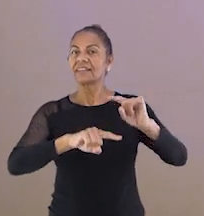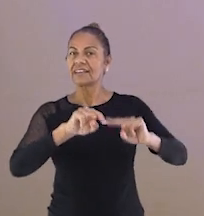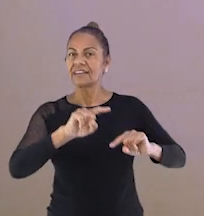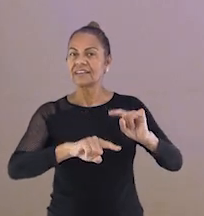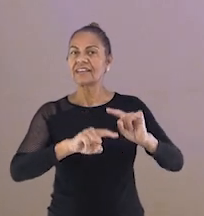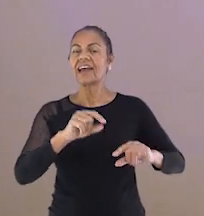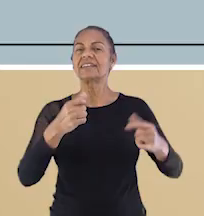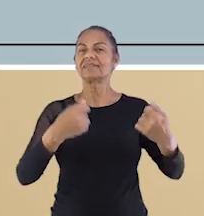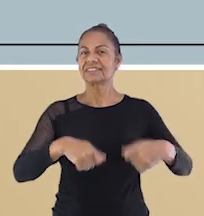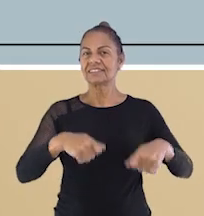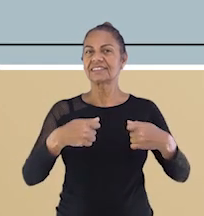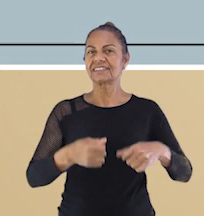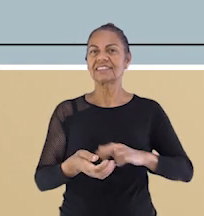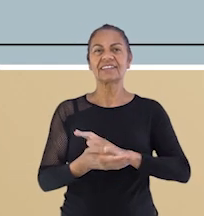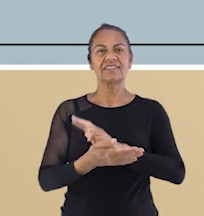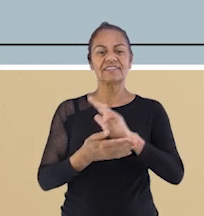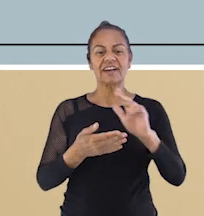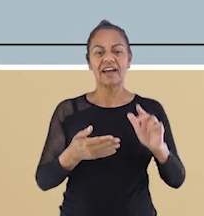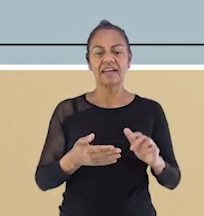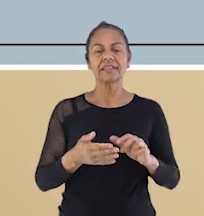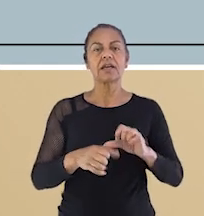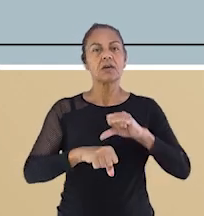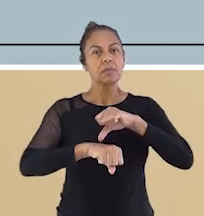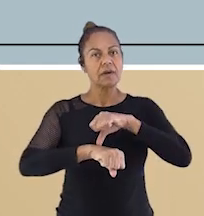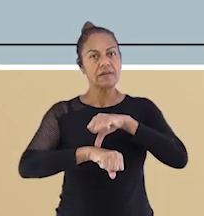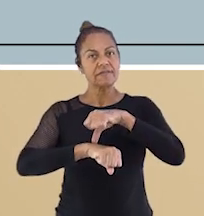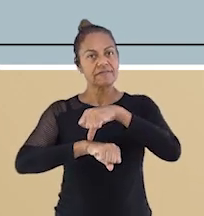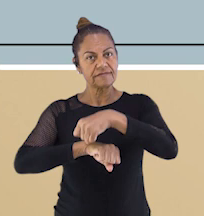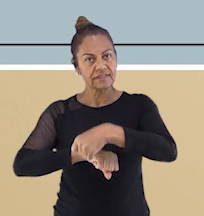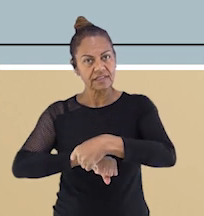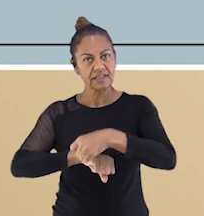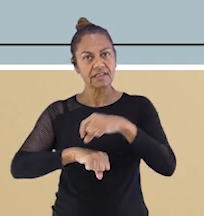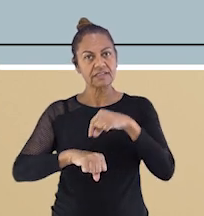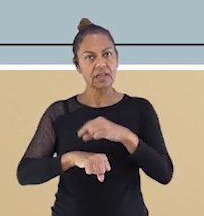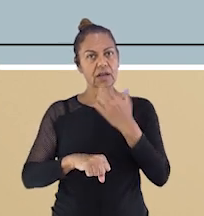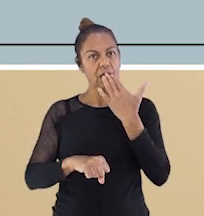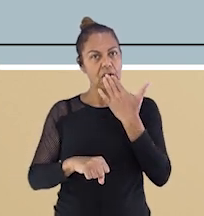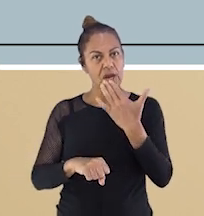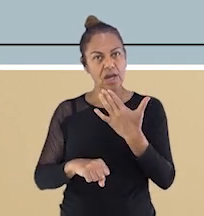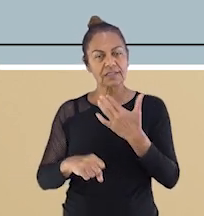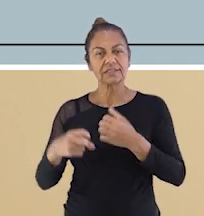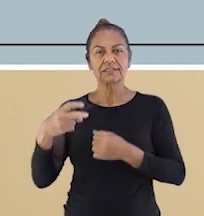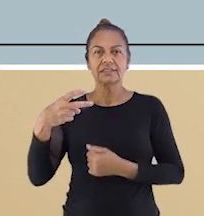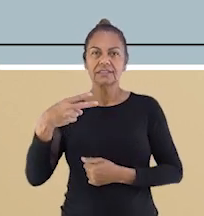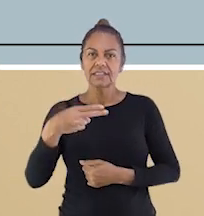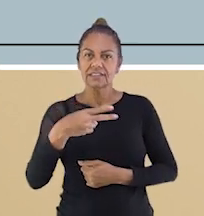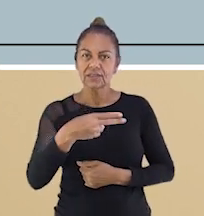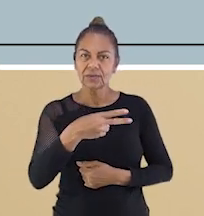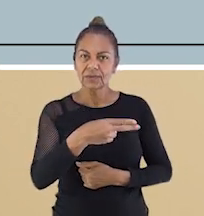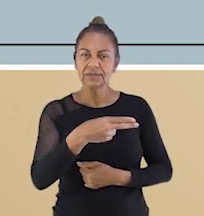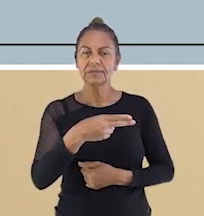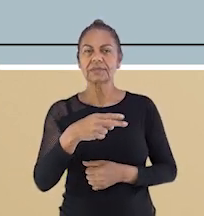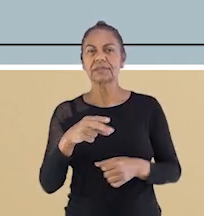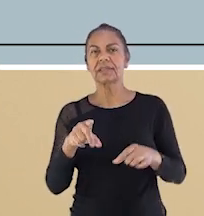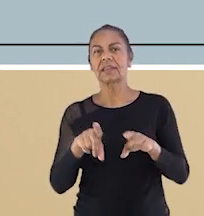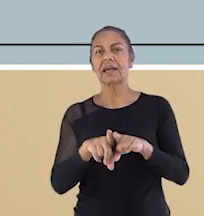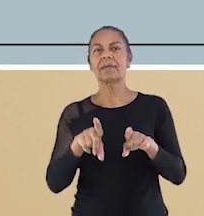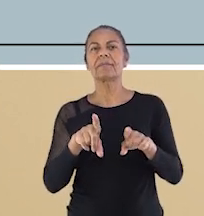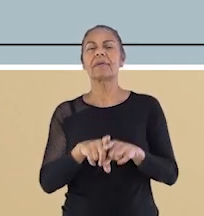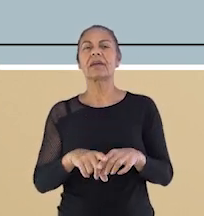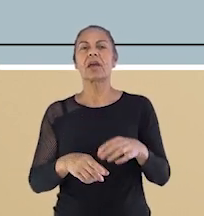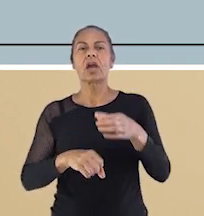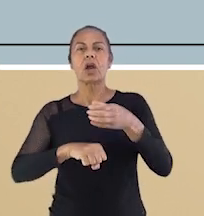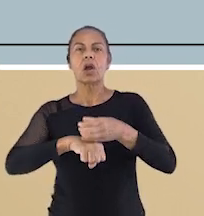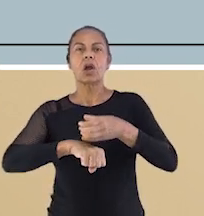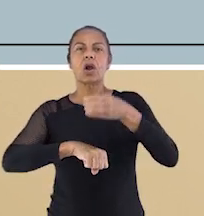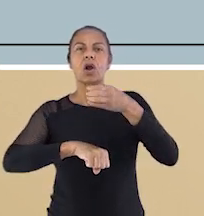separe aí uma fita adesiva colorida, uma tesoura sem ponta e 12 copos